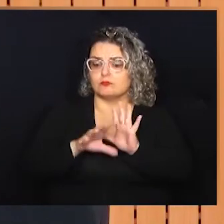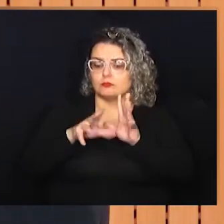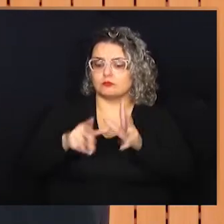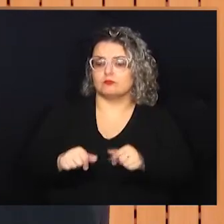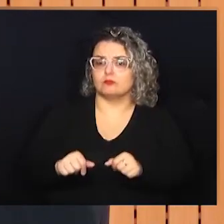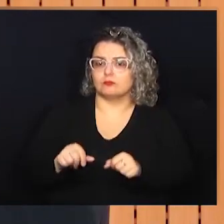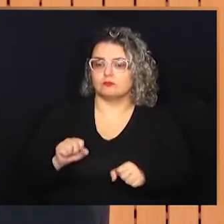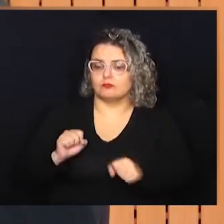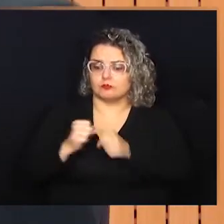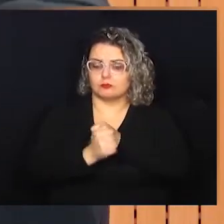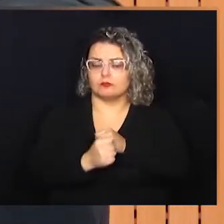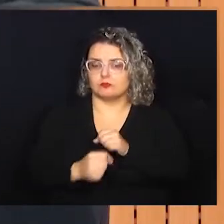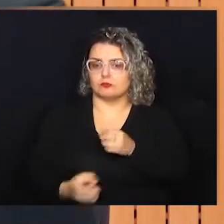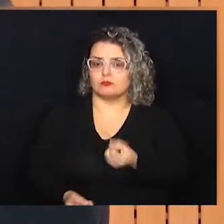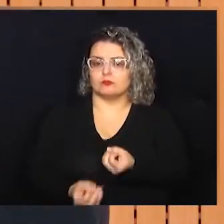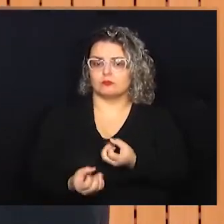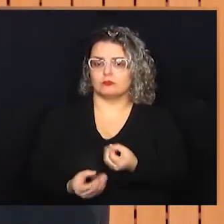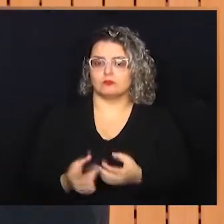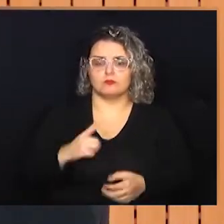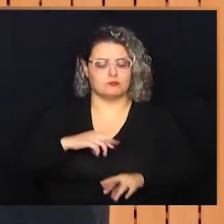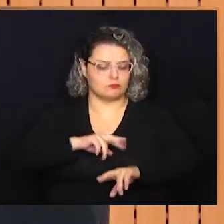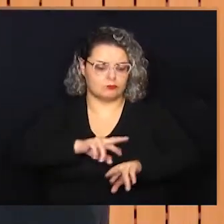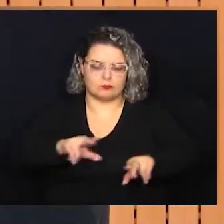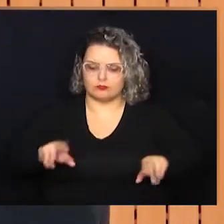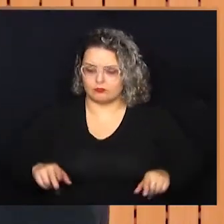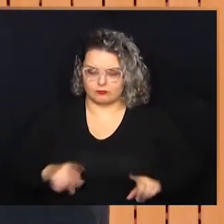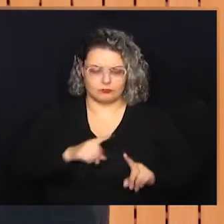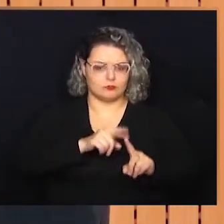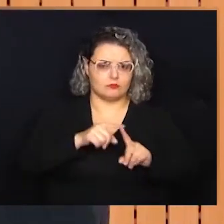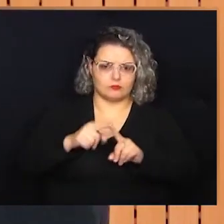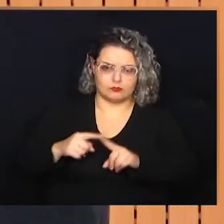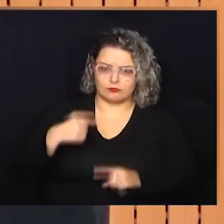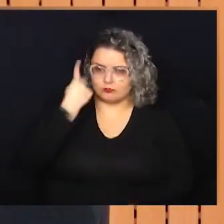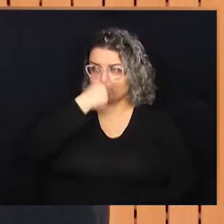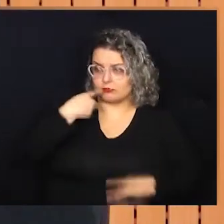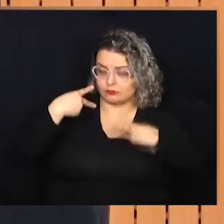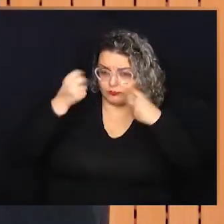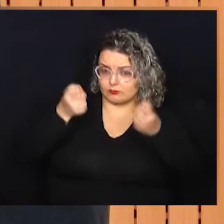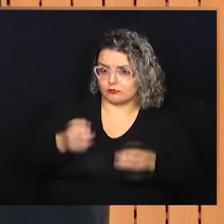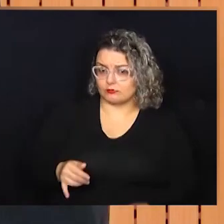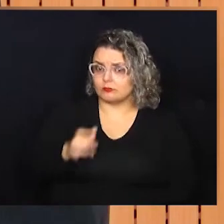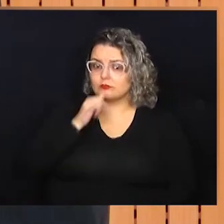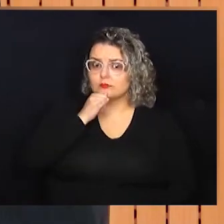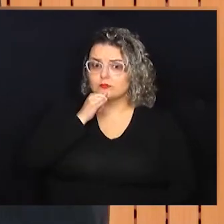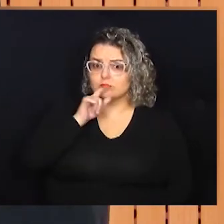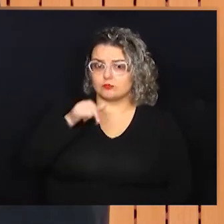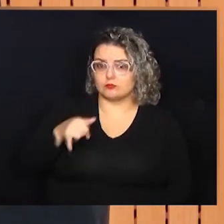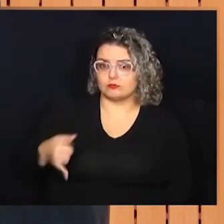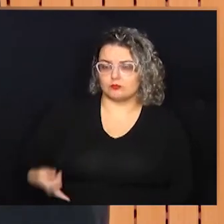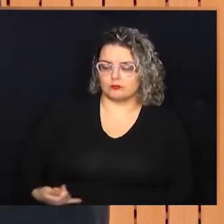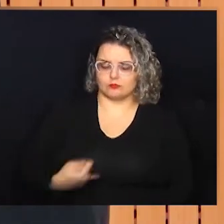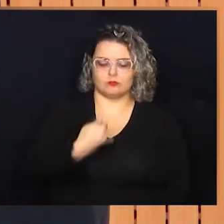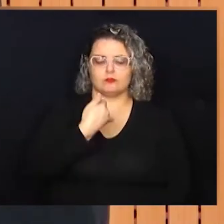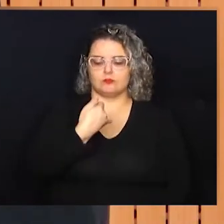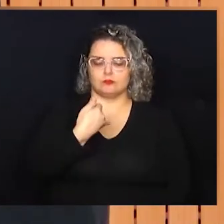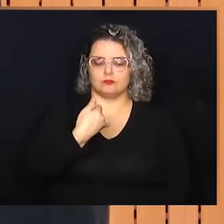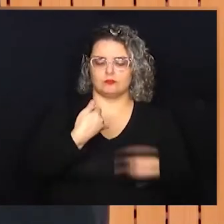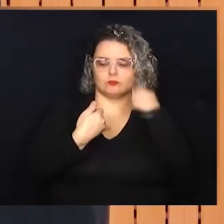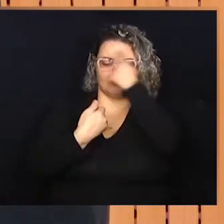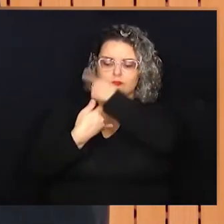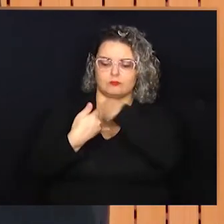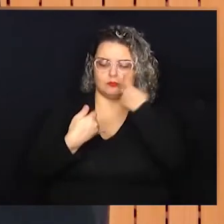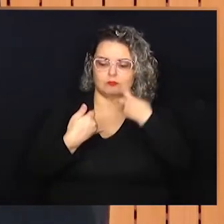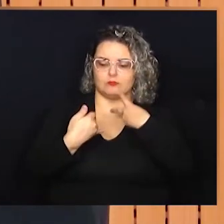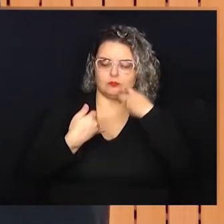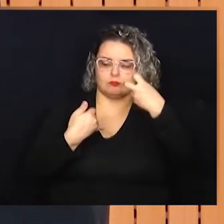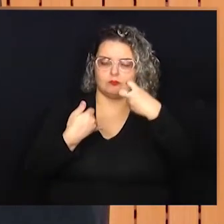Geral de Proteção de Dados. Existem diferentes tipos de reconhecimento facial. Você tem um reconhecimento facial, por exemplo, que é aquele do seu celular, que é um